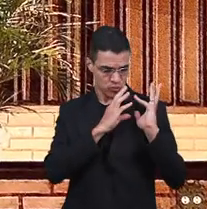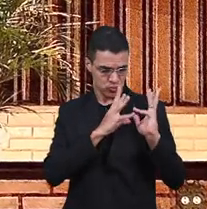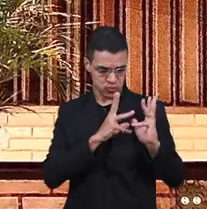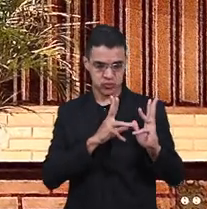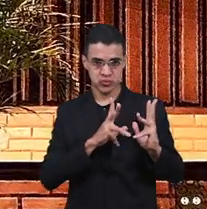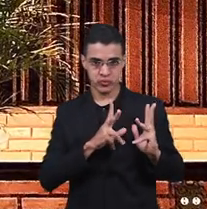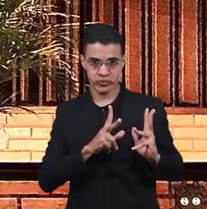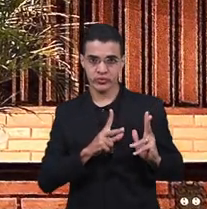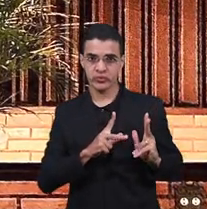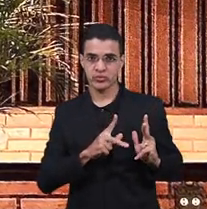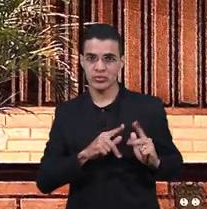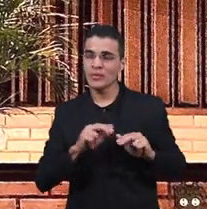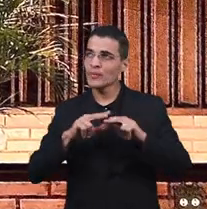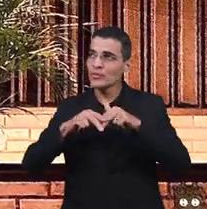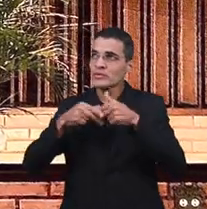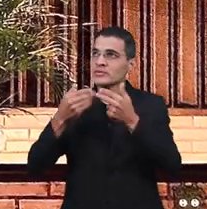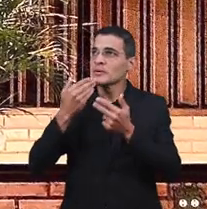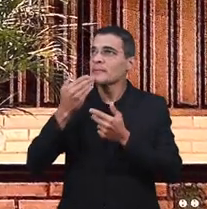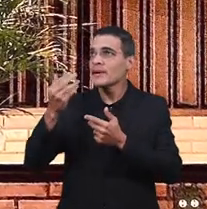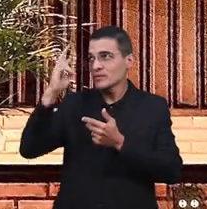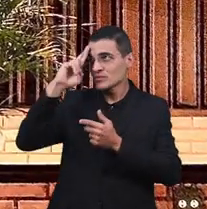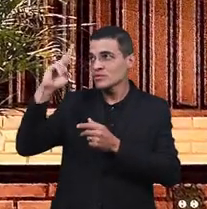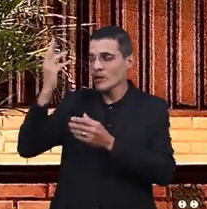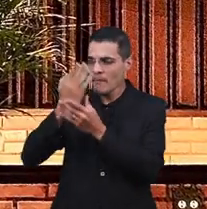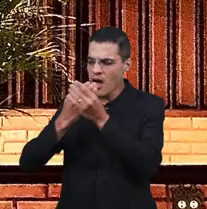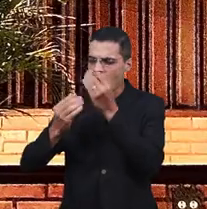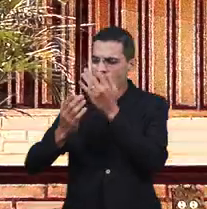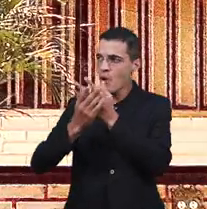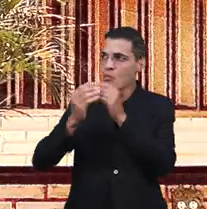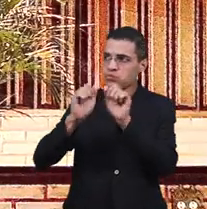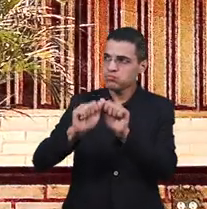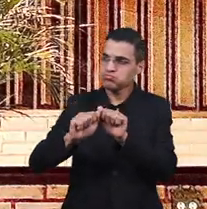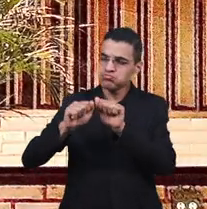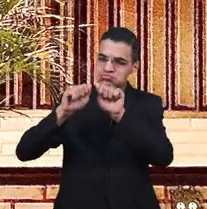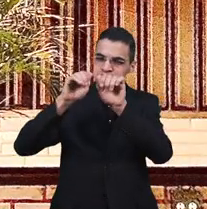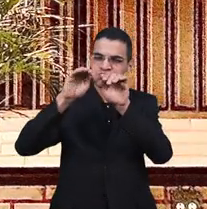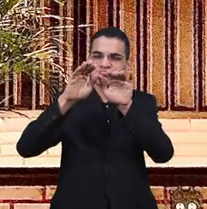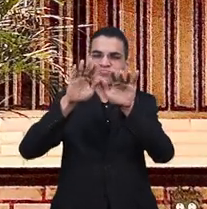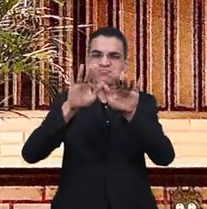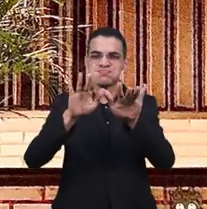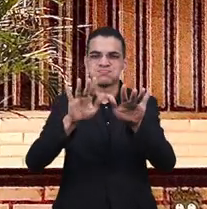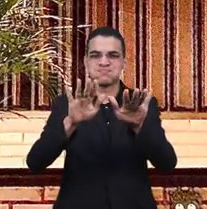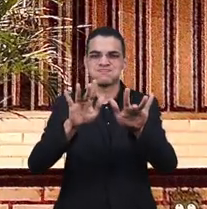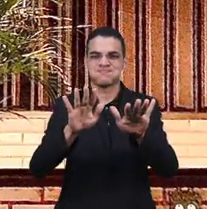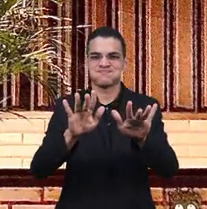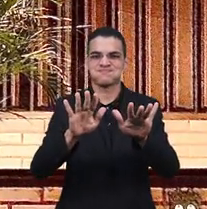pecado Estende a Tua mão